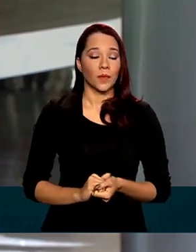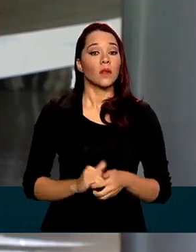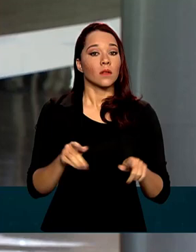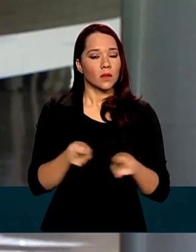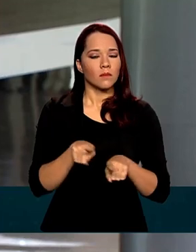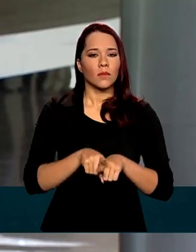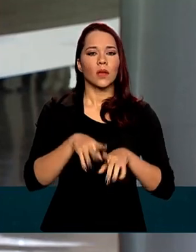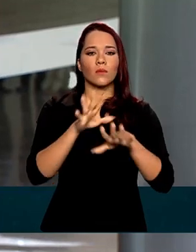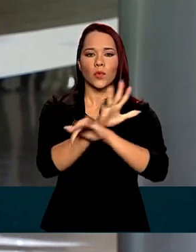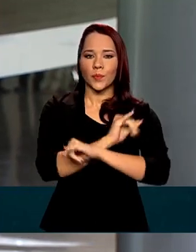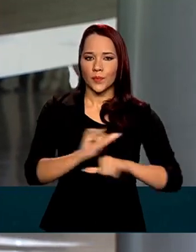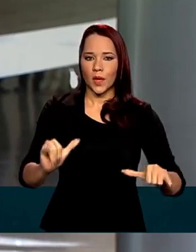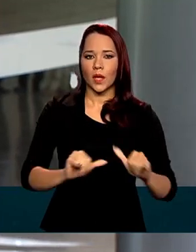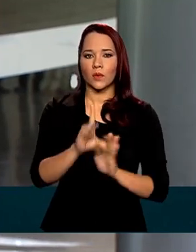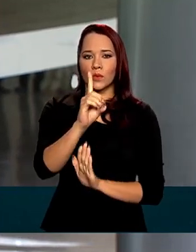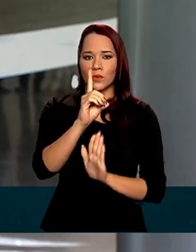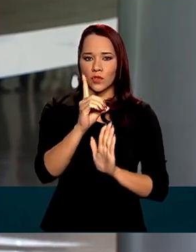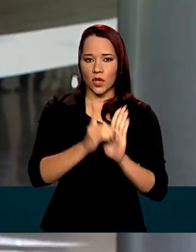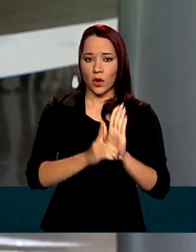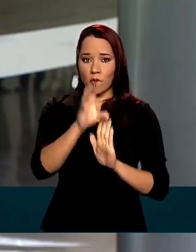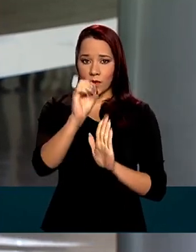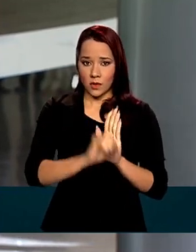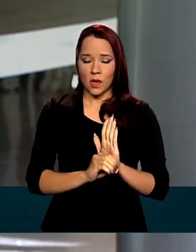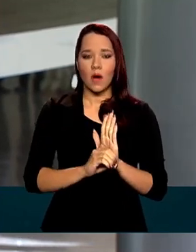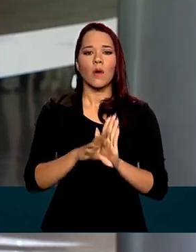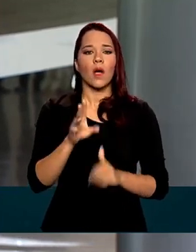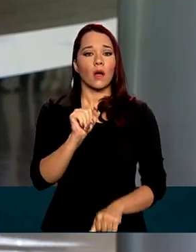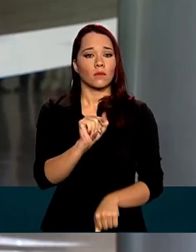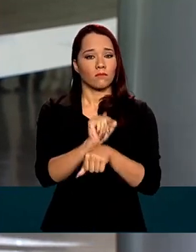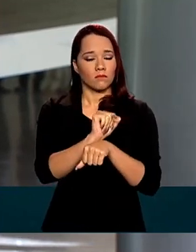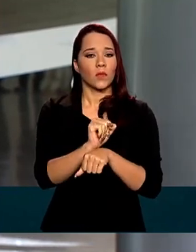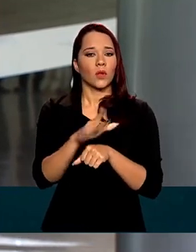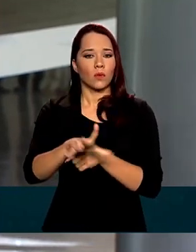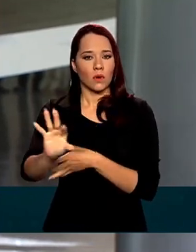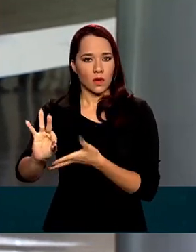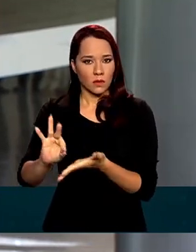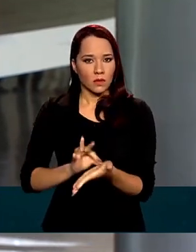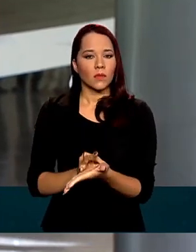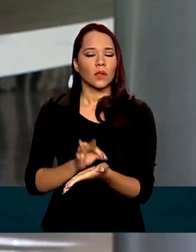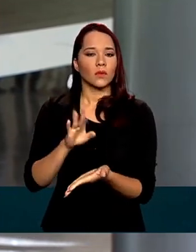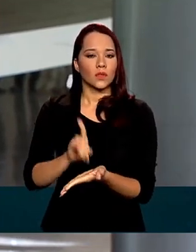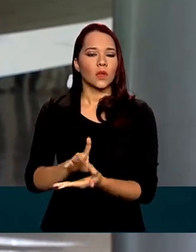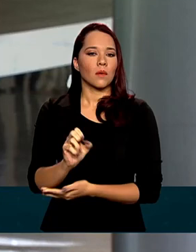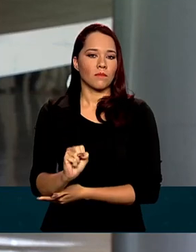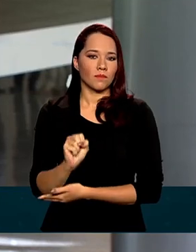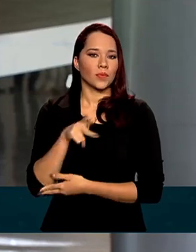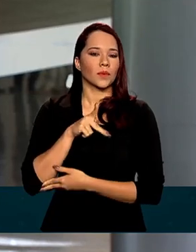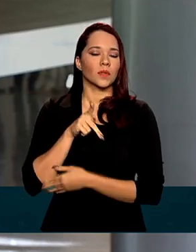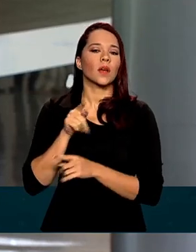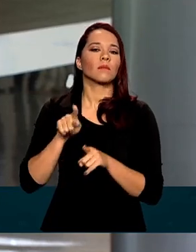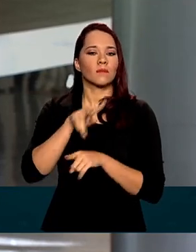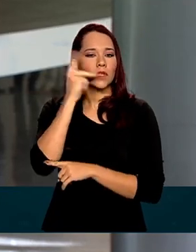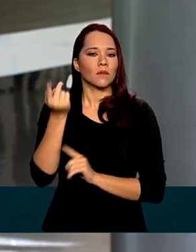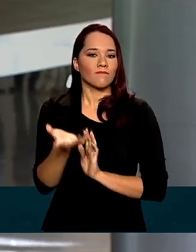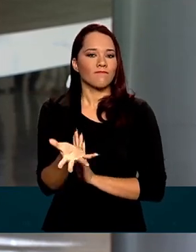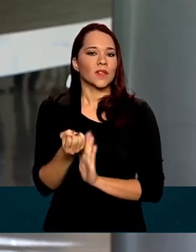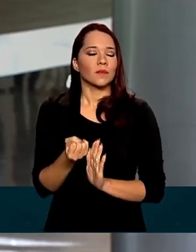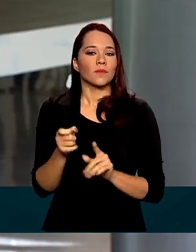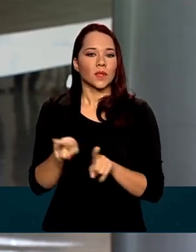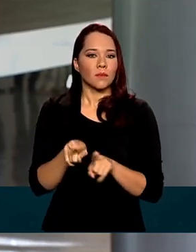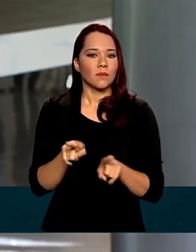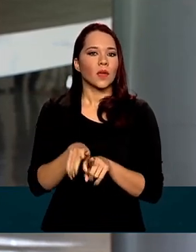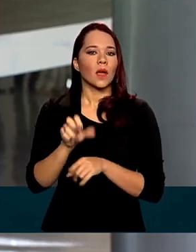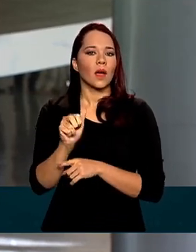também publicada no Diário Oficial da União a suspensão do recadastramento de aposentados, pensionistas e